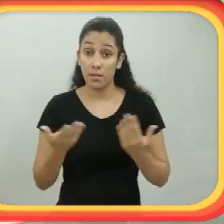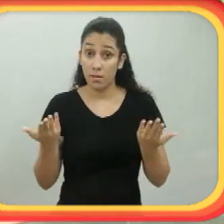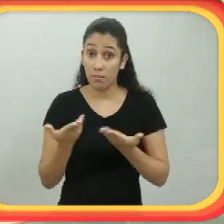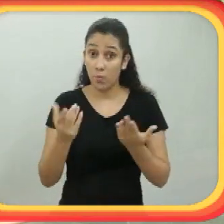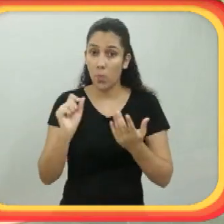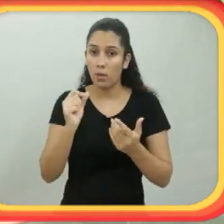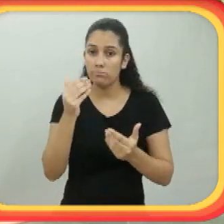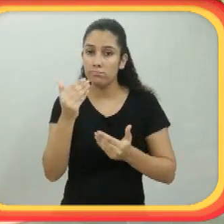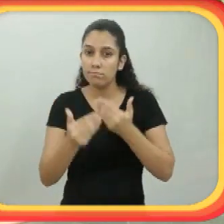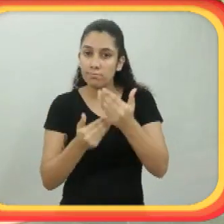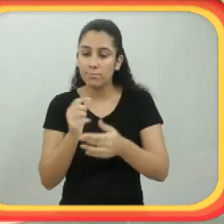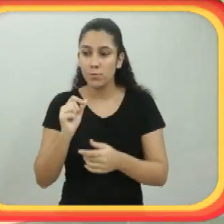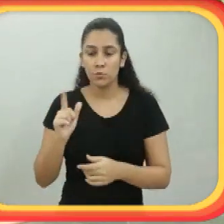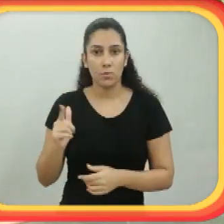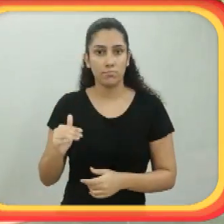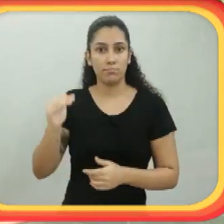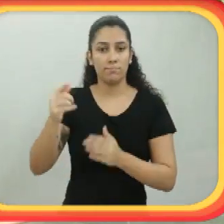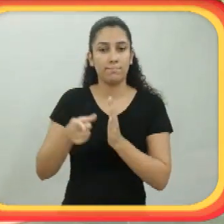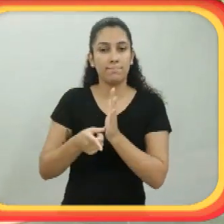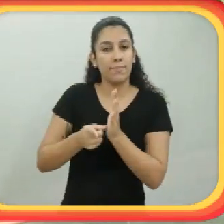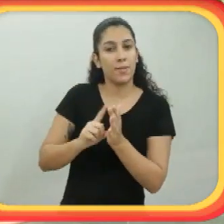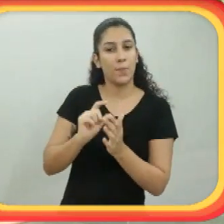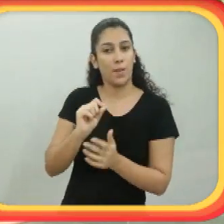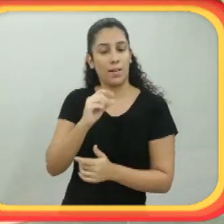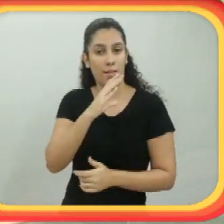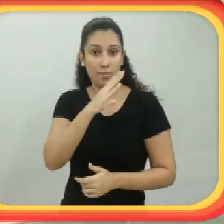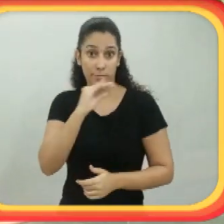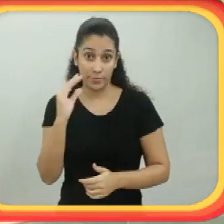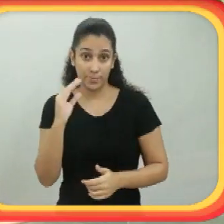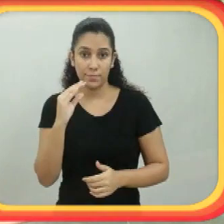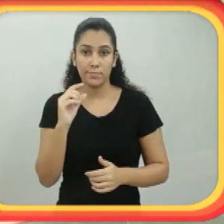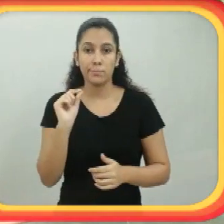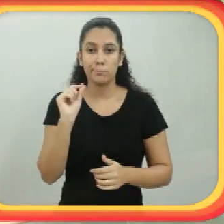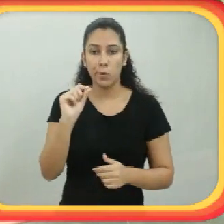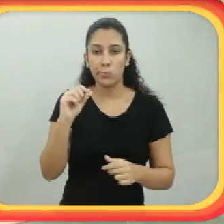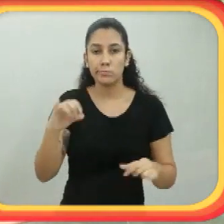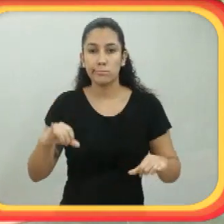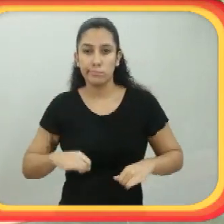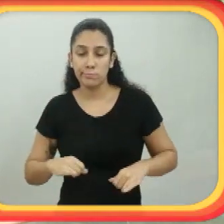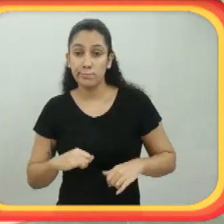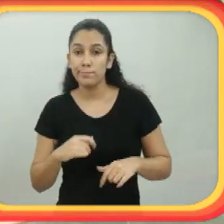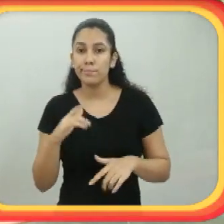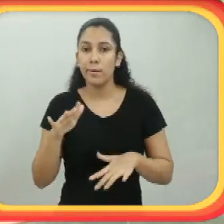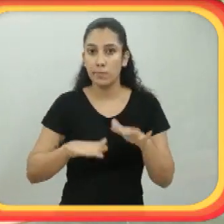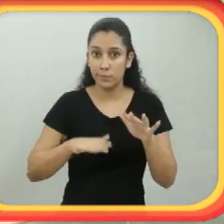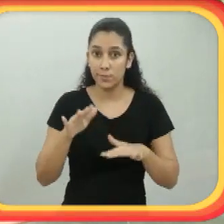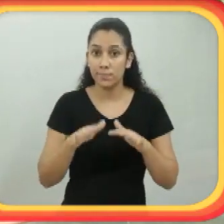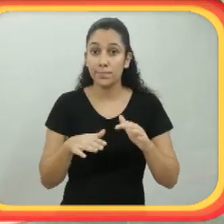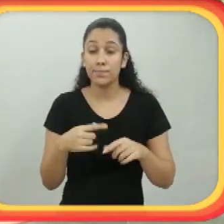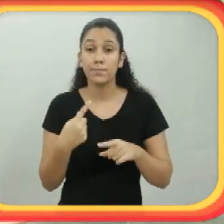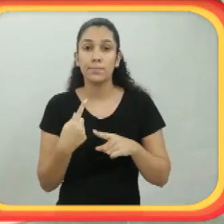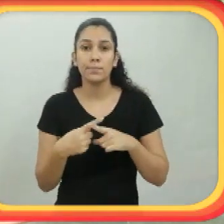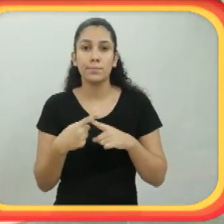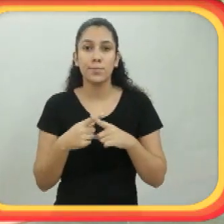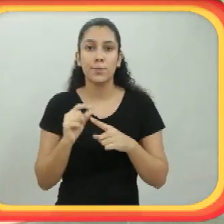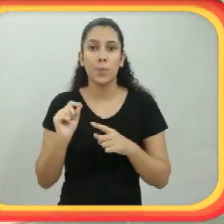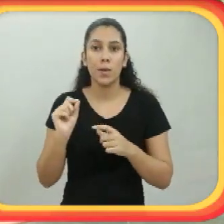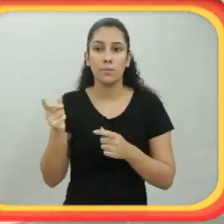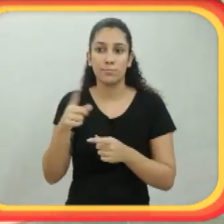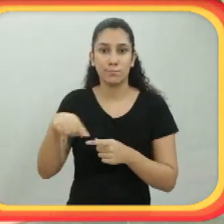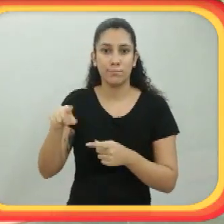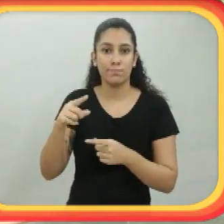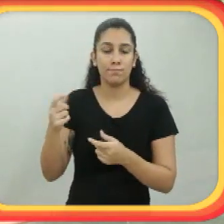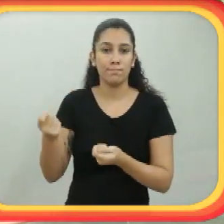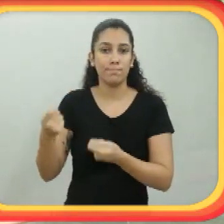Que não quer ouvir e sair do quarto. E aí, nesses momentos, eu queria ser a mulher elástico para seguir com o bracinho assim, volta aqui.